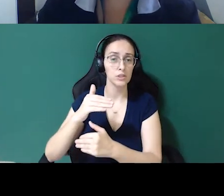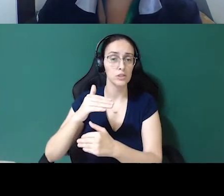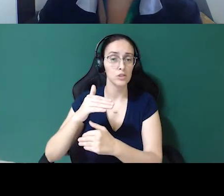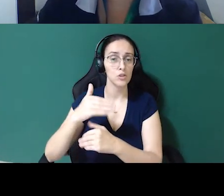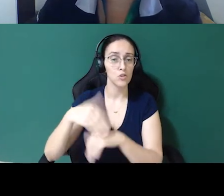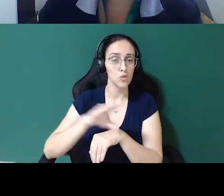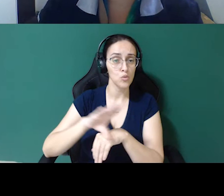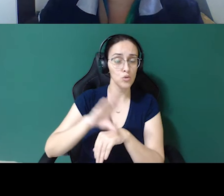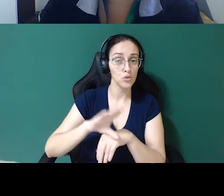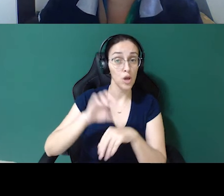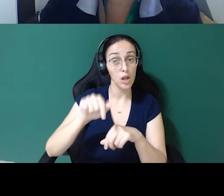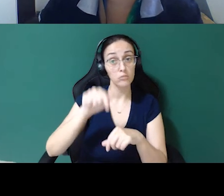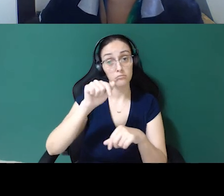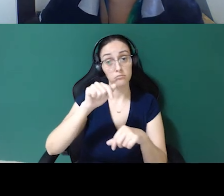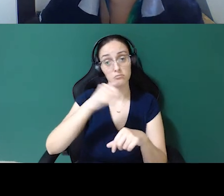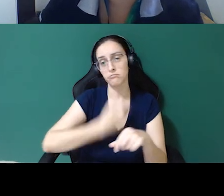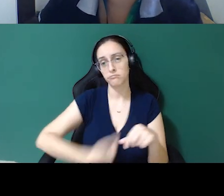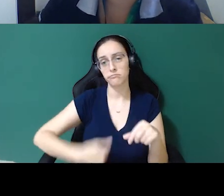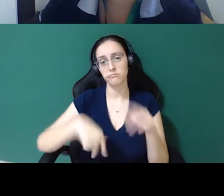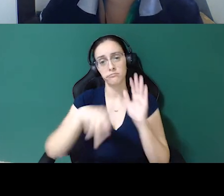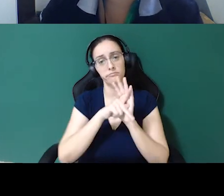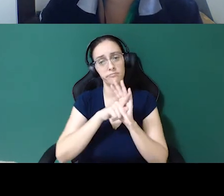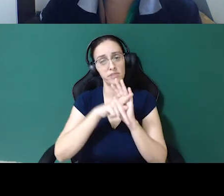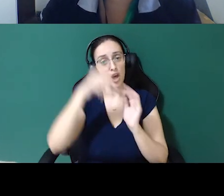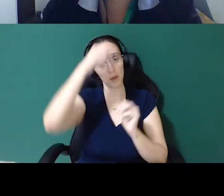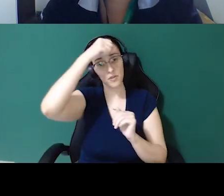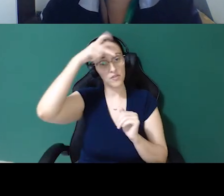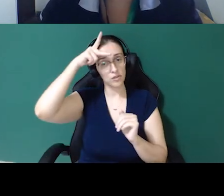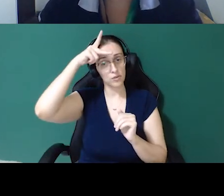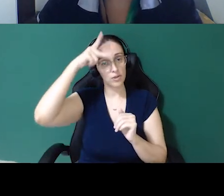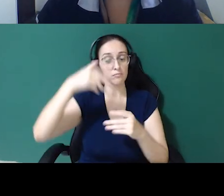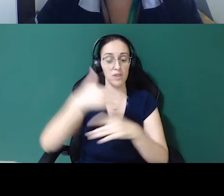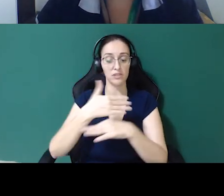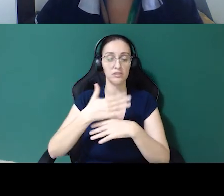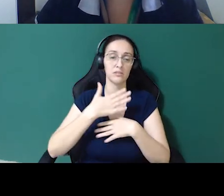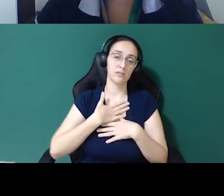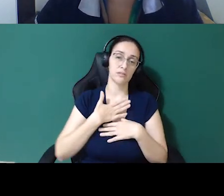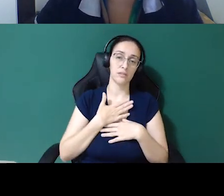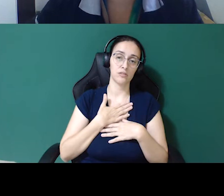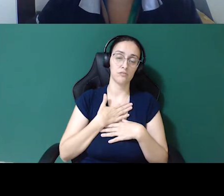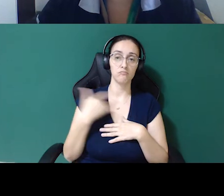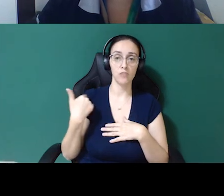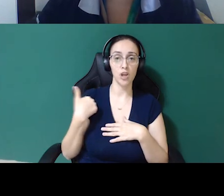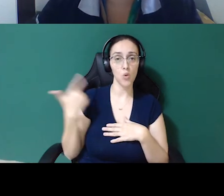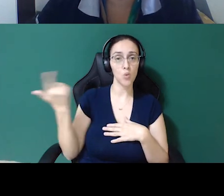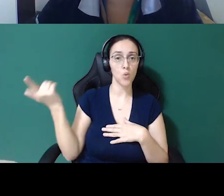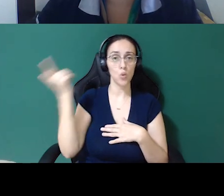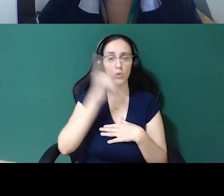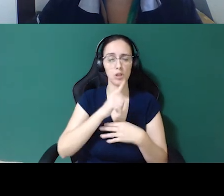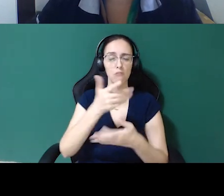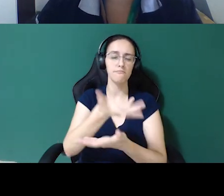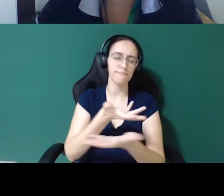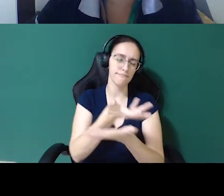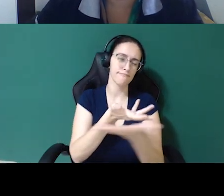a nível público, de iniciativa pública da prefeitura da minha cidade. E eu consegui, com muito networking,